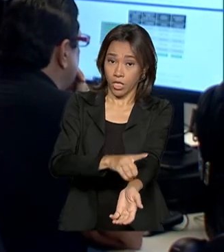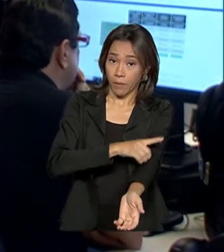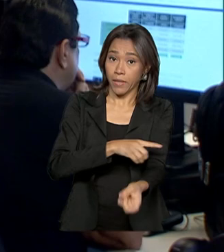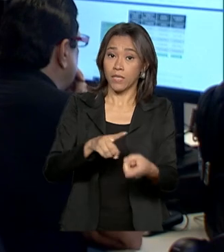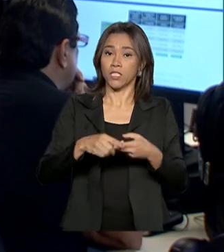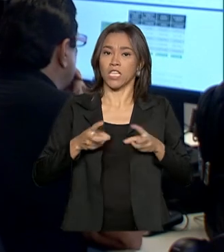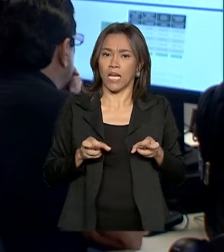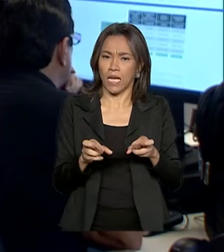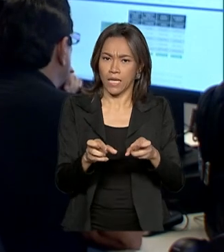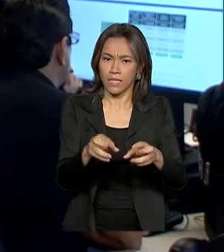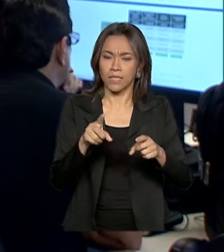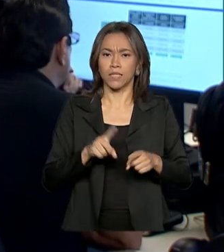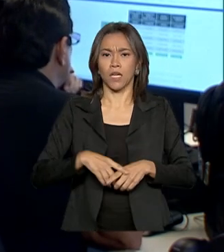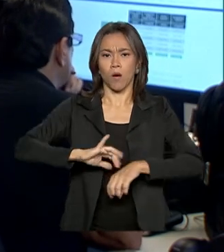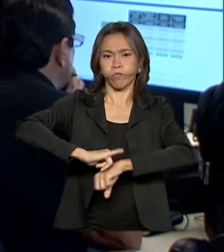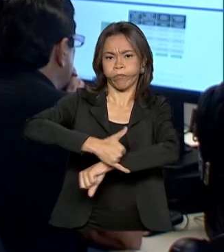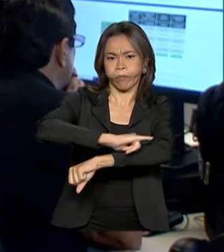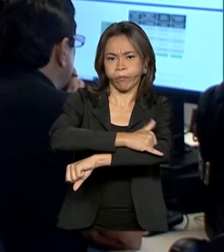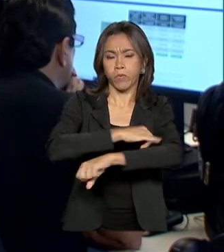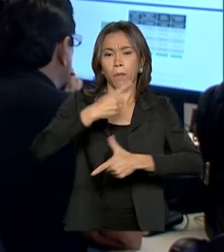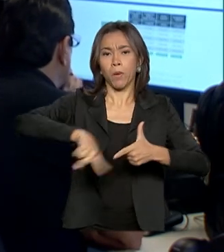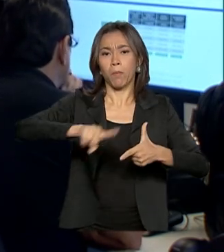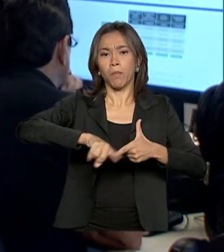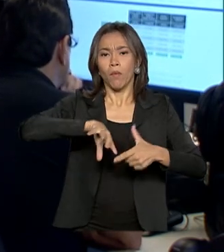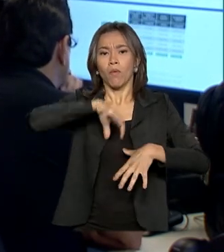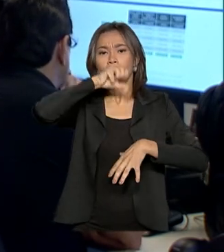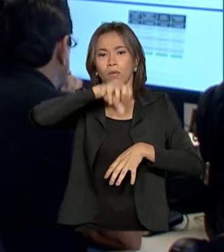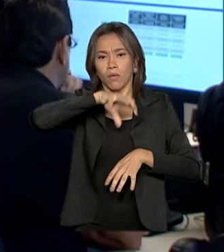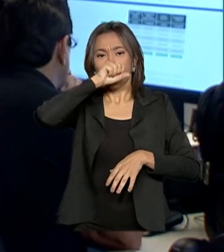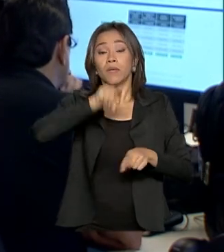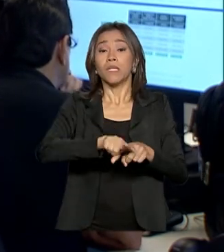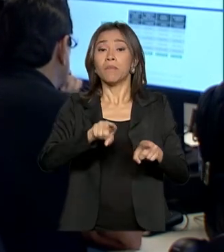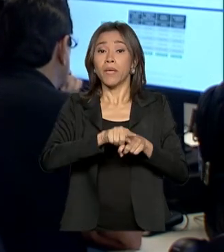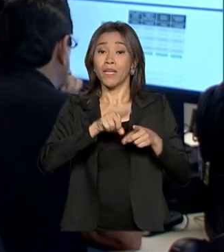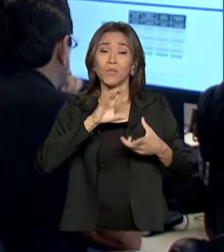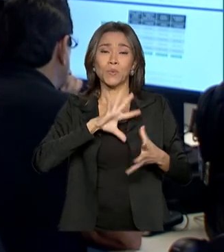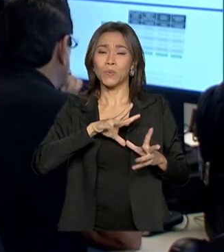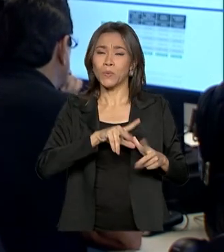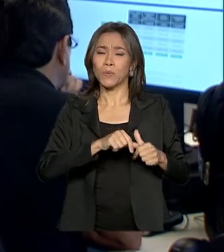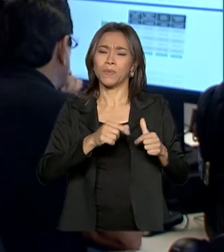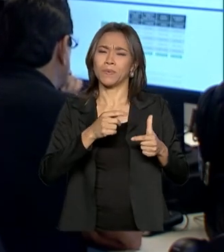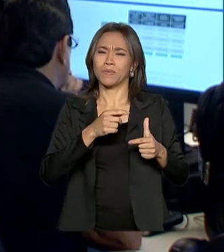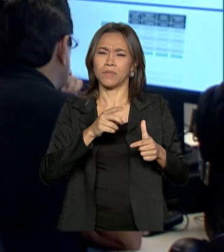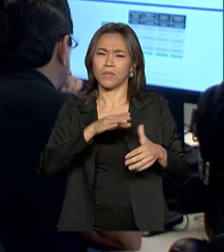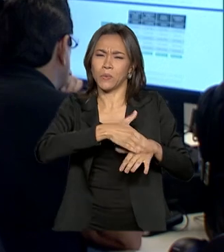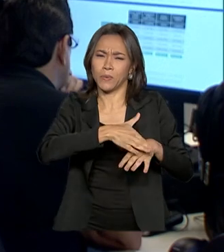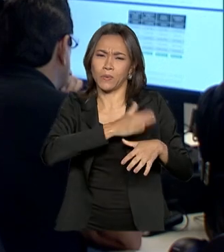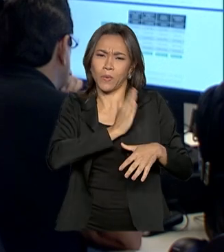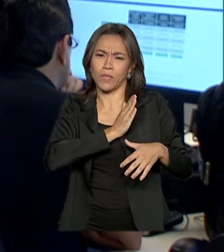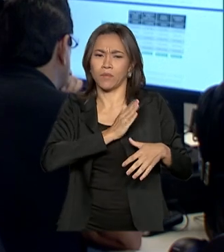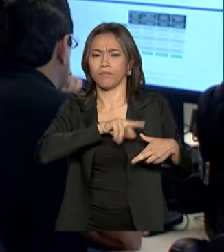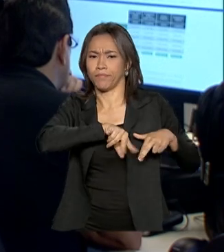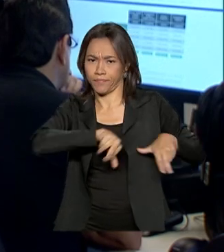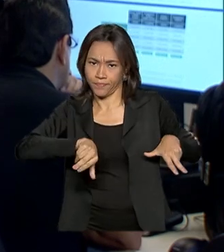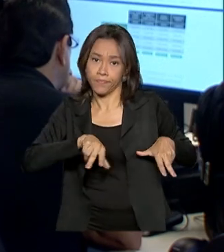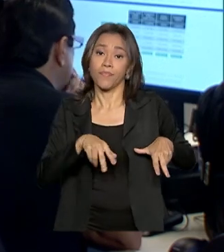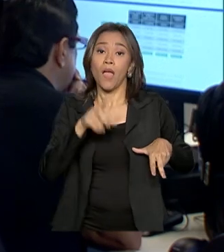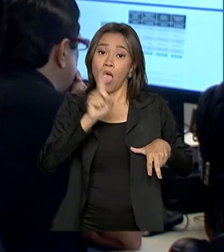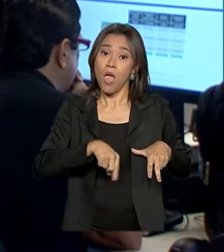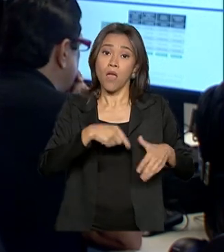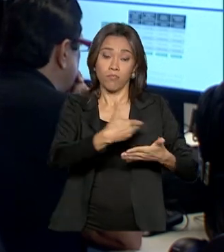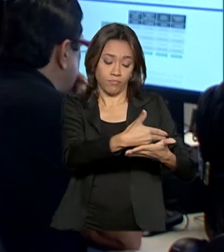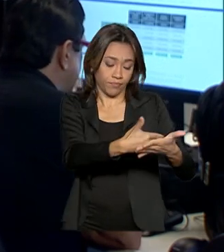obesidade, doenças respiratórias e relacionadas ao coração. O estudo é realizado desde 2006 por um questionário,